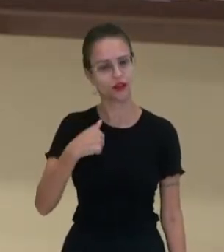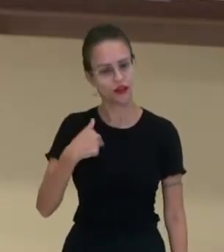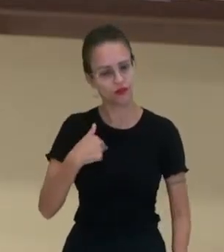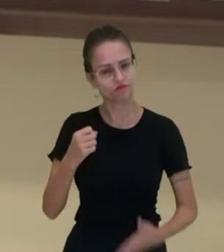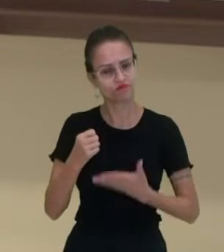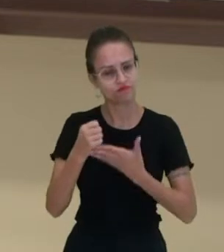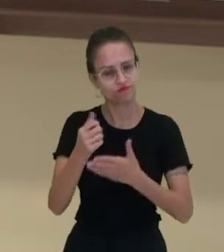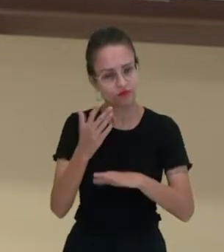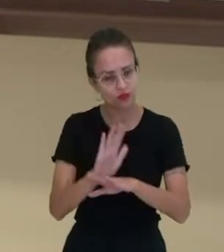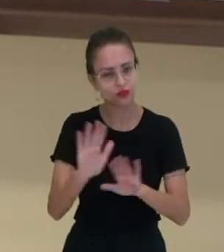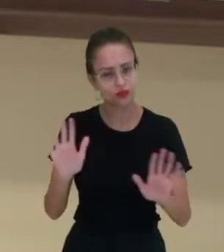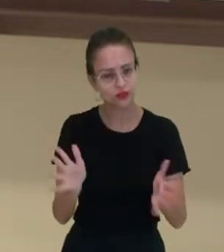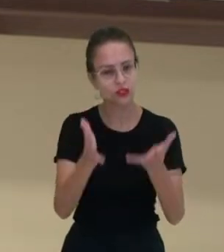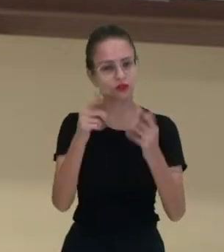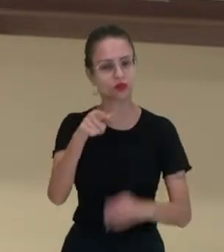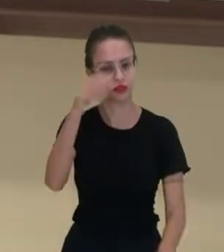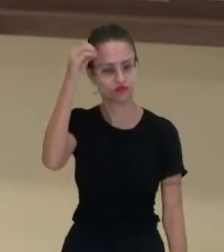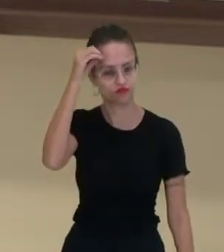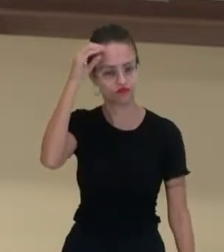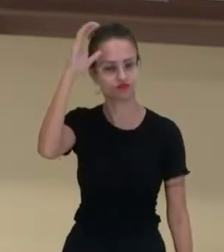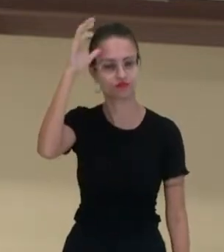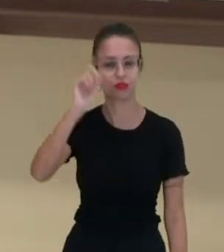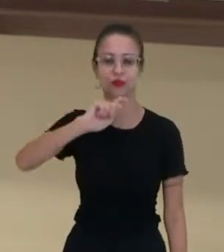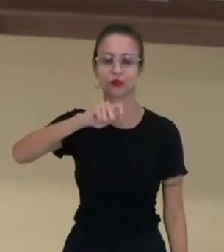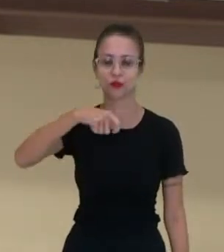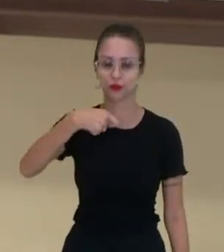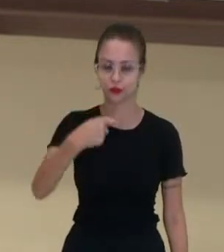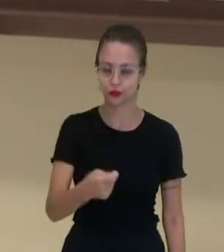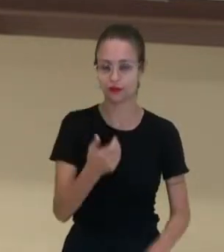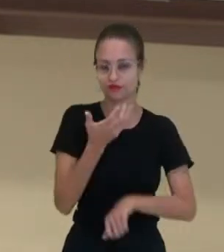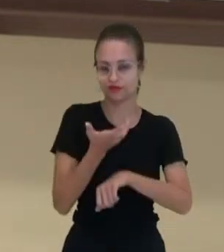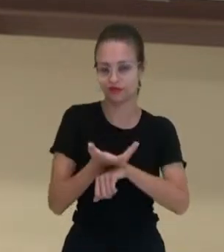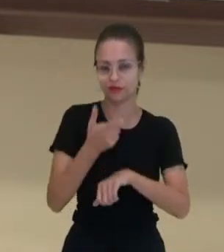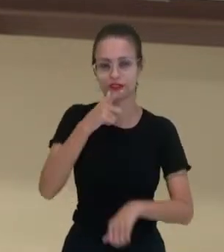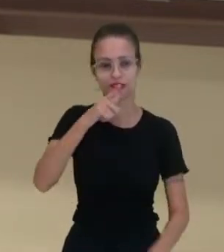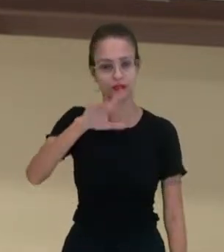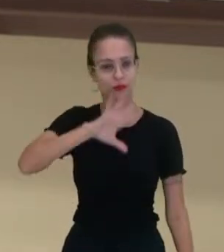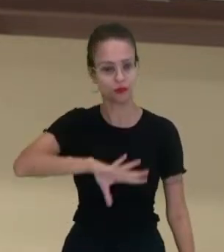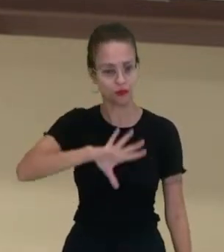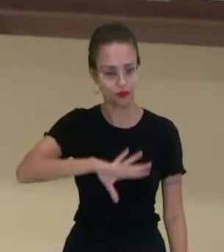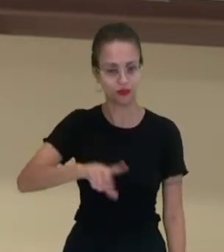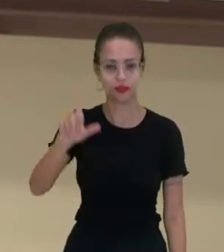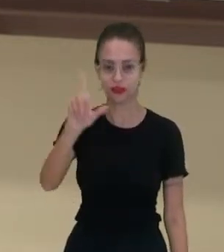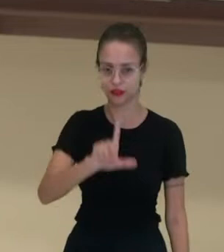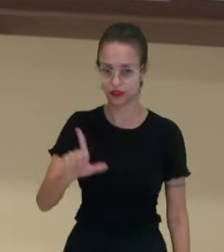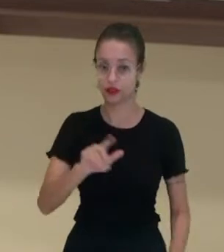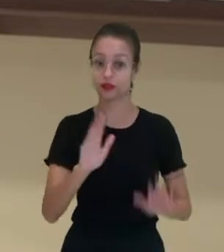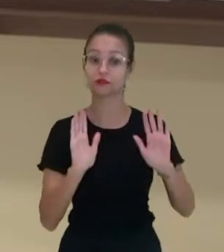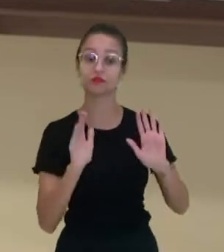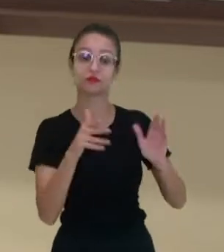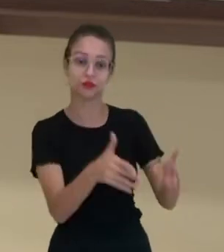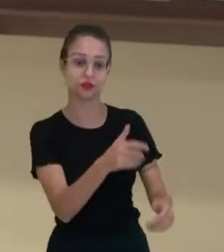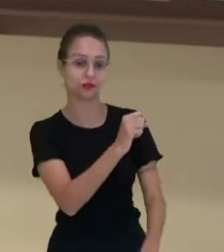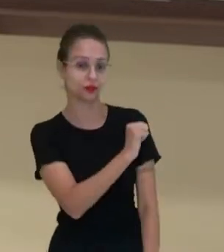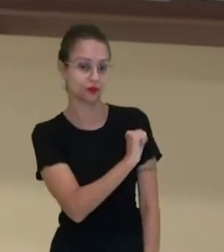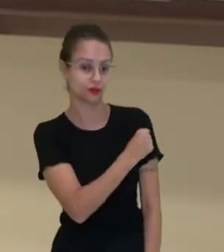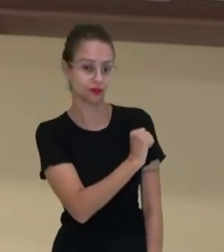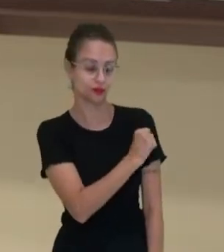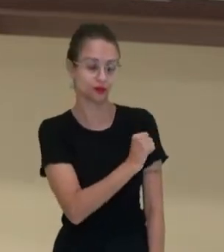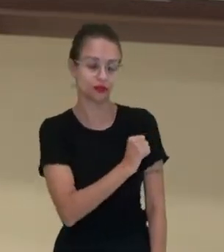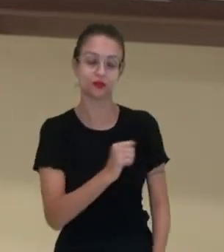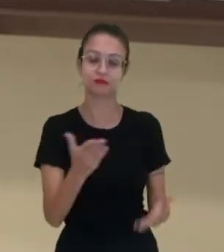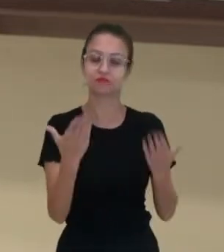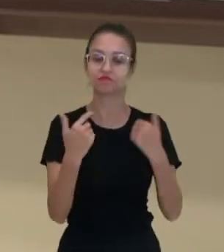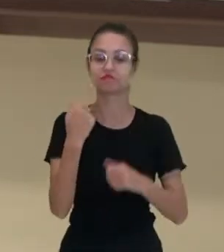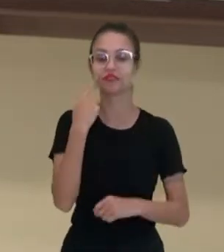vocês a construírem os conhecimentos pertinentes à disciplina de língua portuguesa e literatura, direcionado para o oitavo ano, e